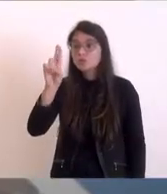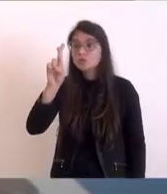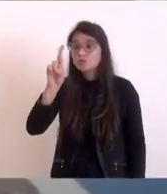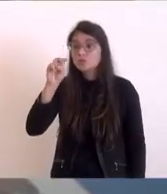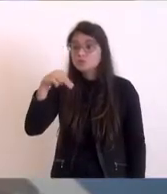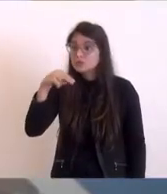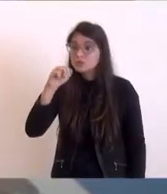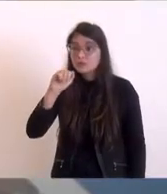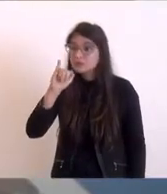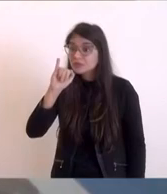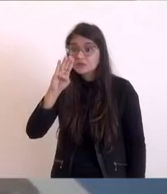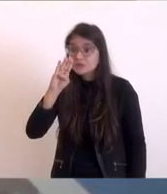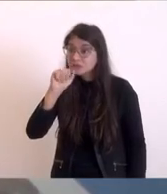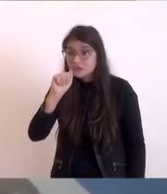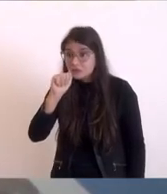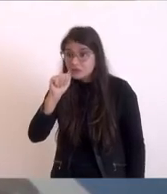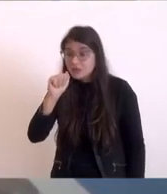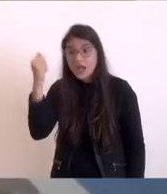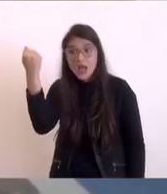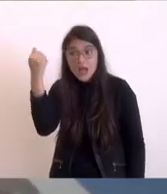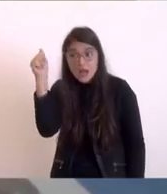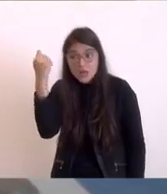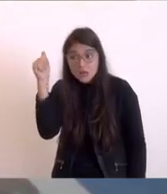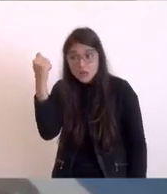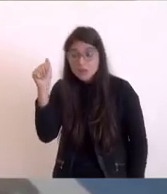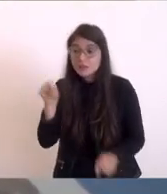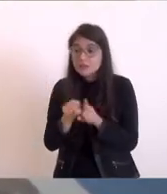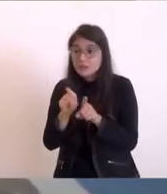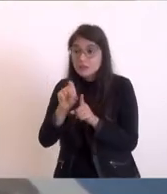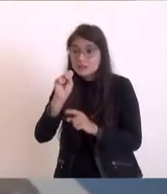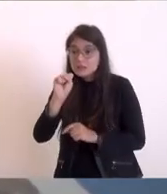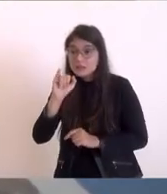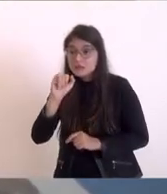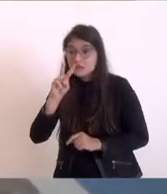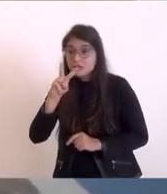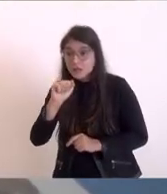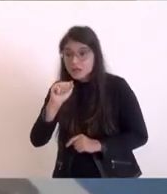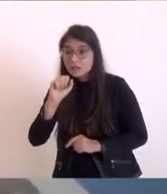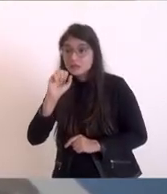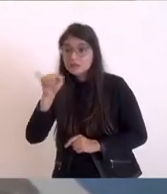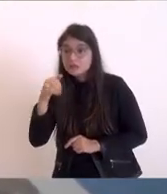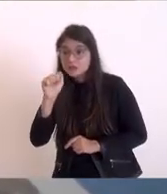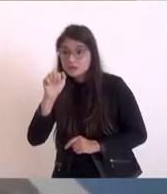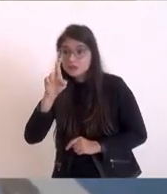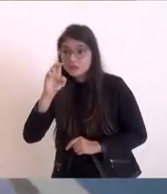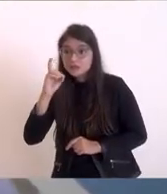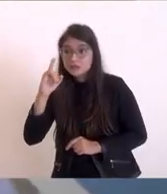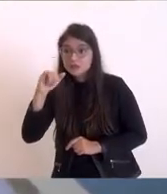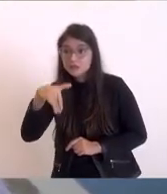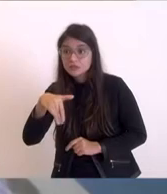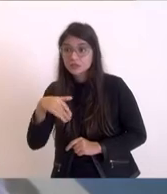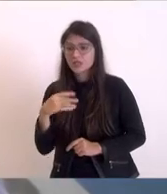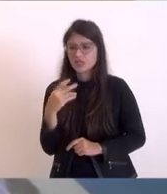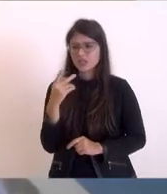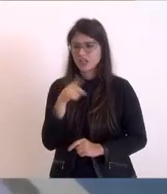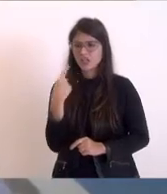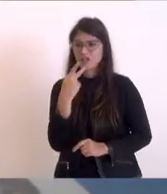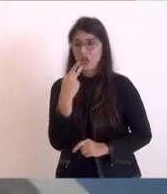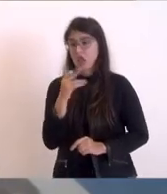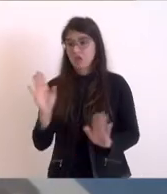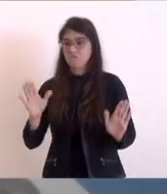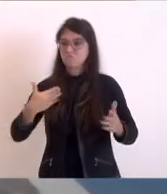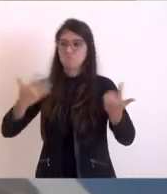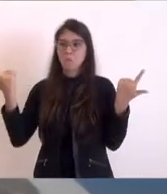é que banha Araruama e Silva Jardim e nós daqui não podemos dizer que nós não temos nada com isso não